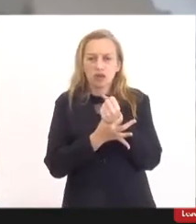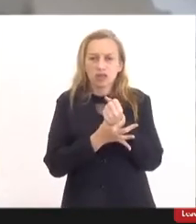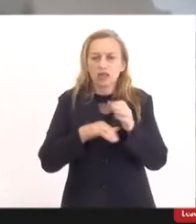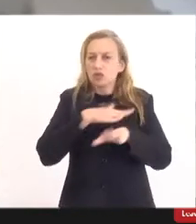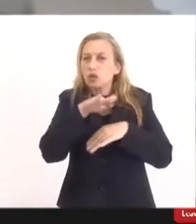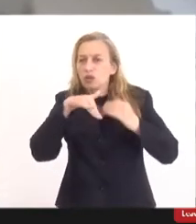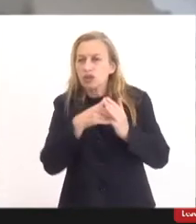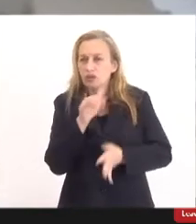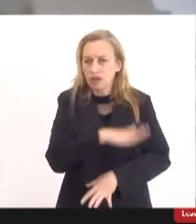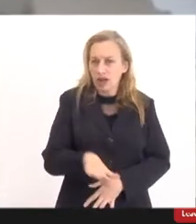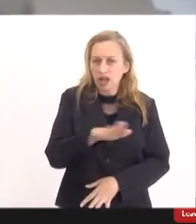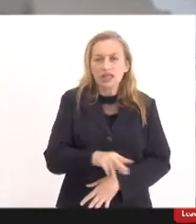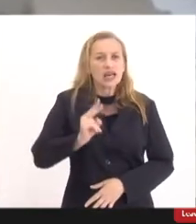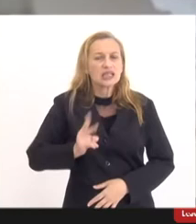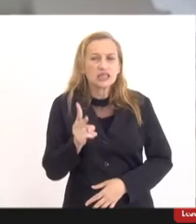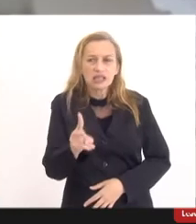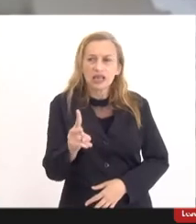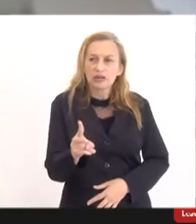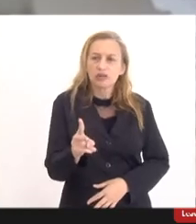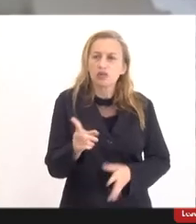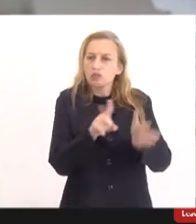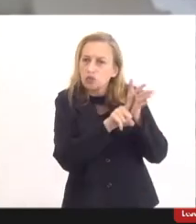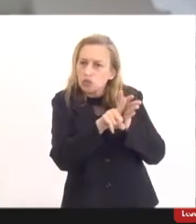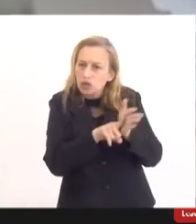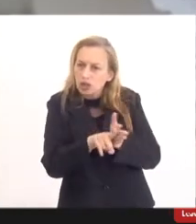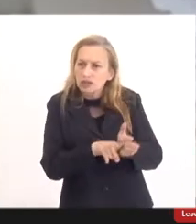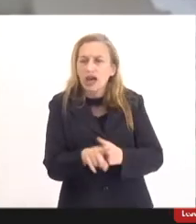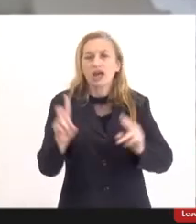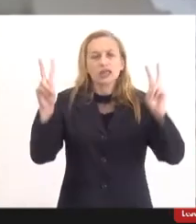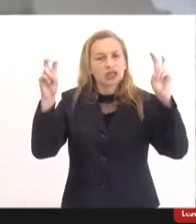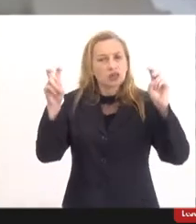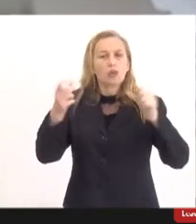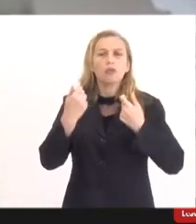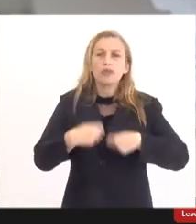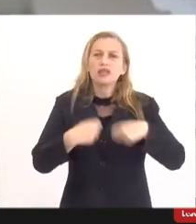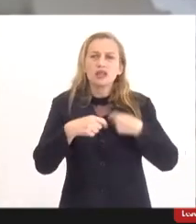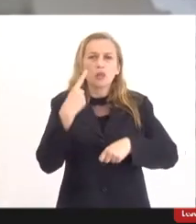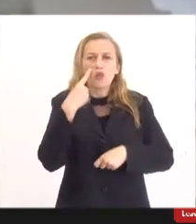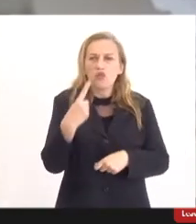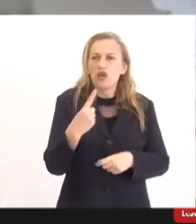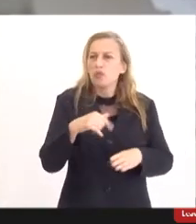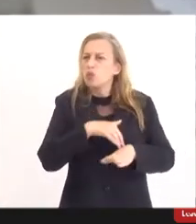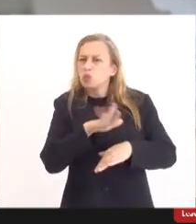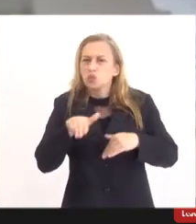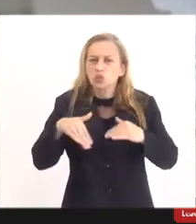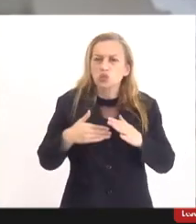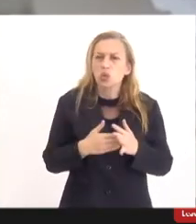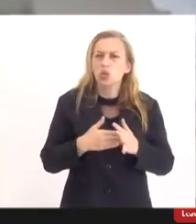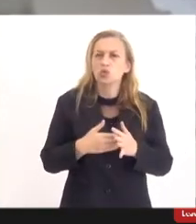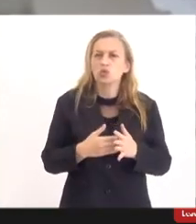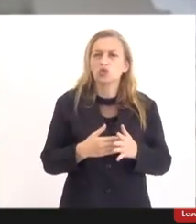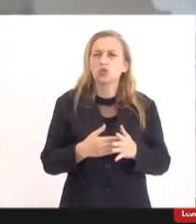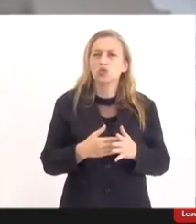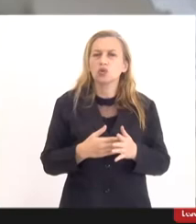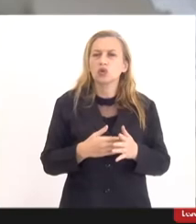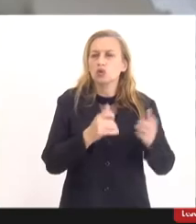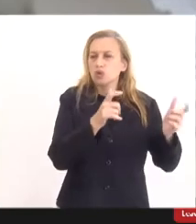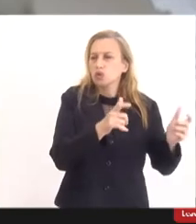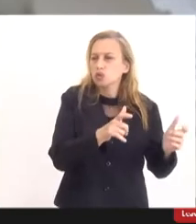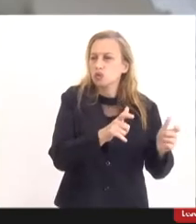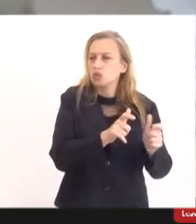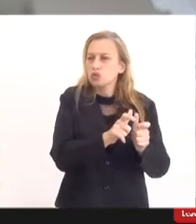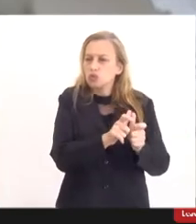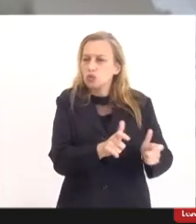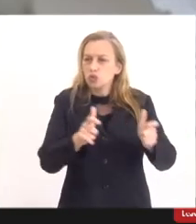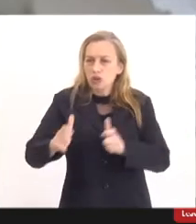criança. Sempre que vamos analisar essa situação, precisamos ver por todos os lados, né? O lado